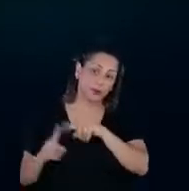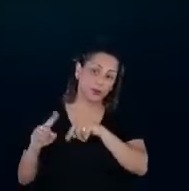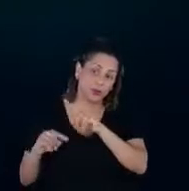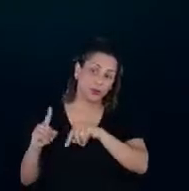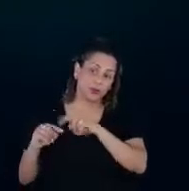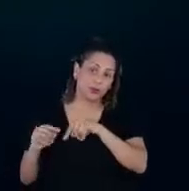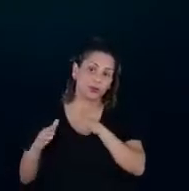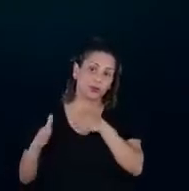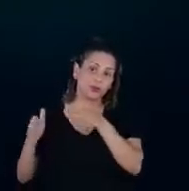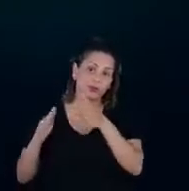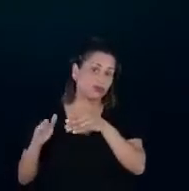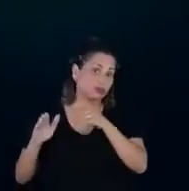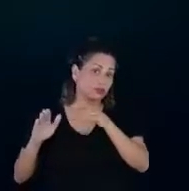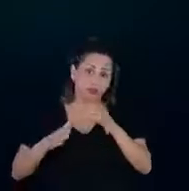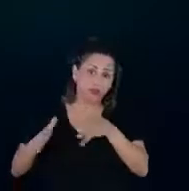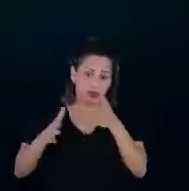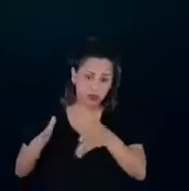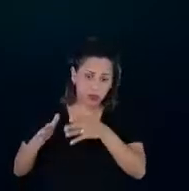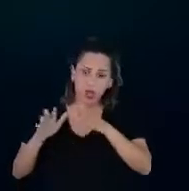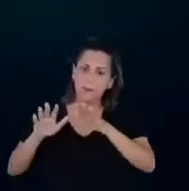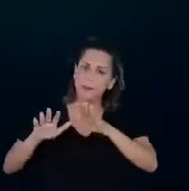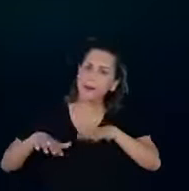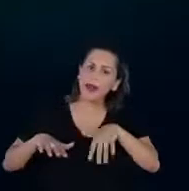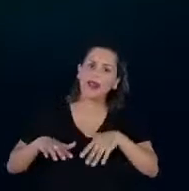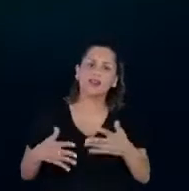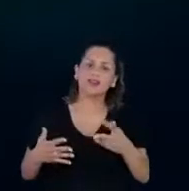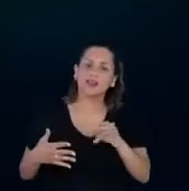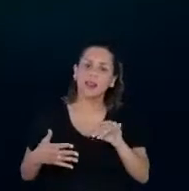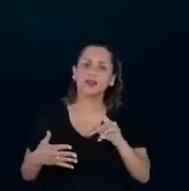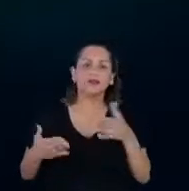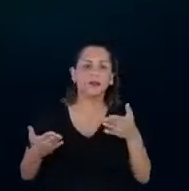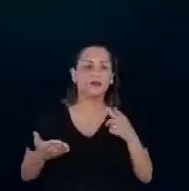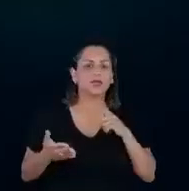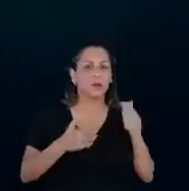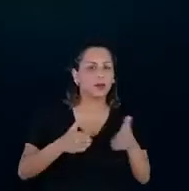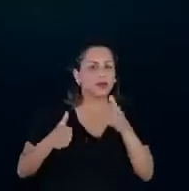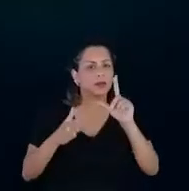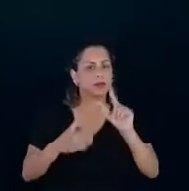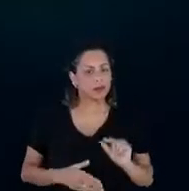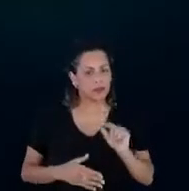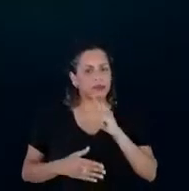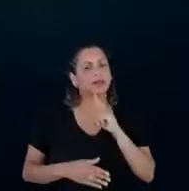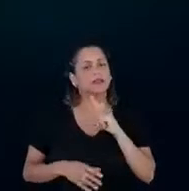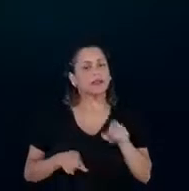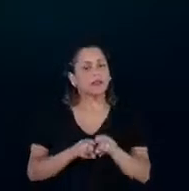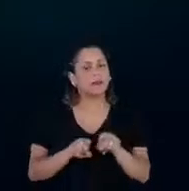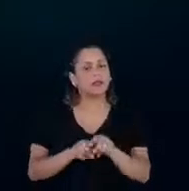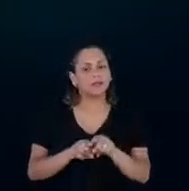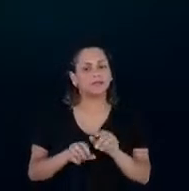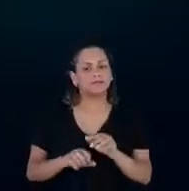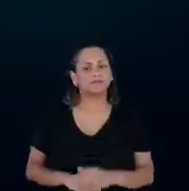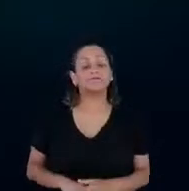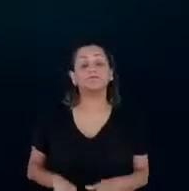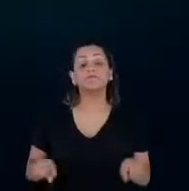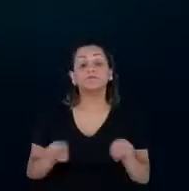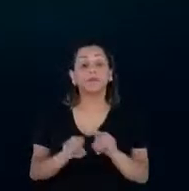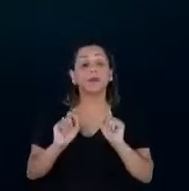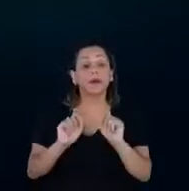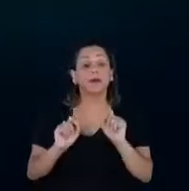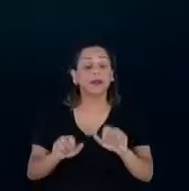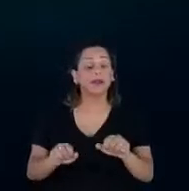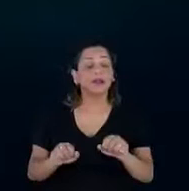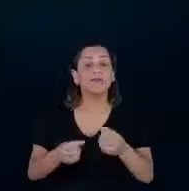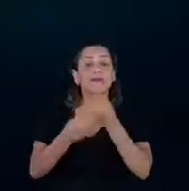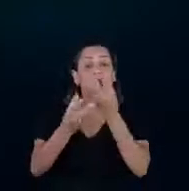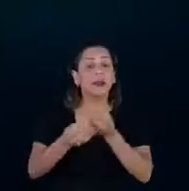ele vai ficar mais barato. Então, você tem uma redução no custo da produção. E a gente tem a disseminação da informação, que é fundamental para que